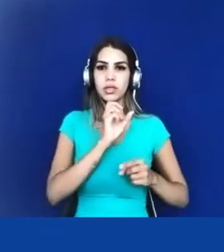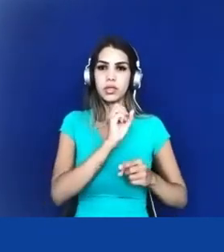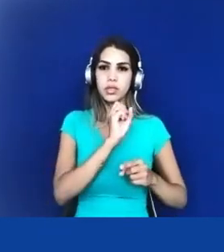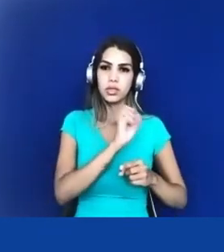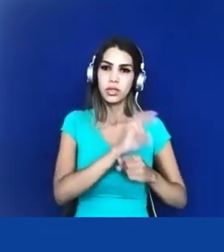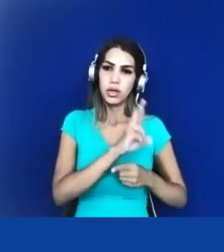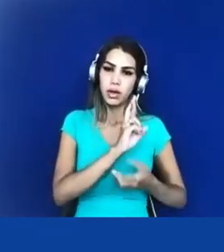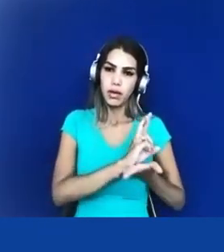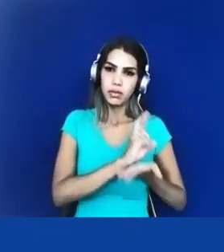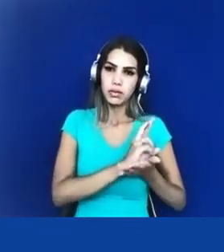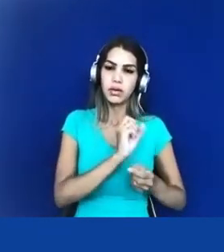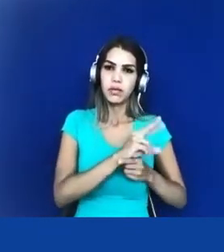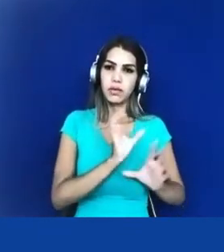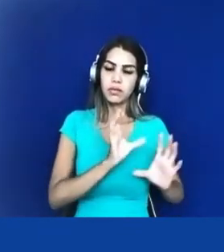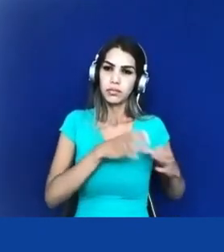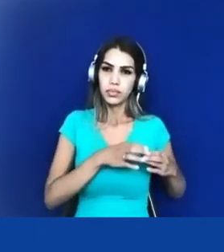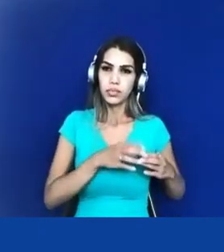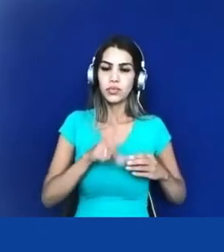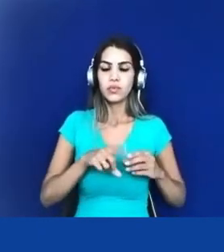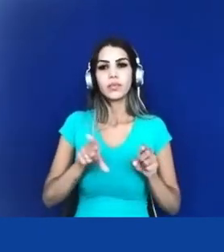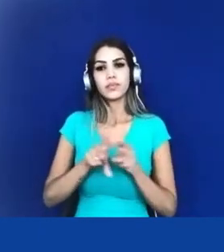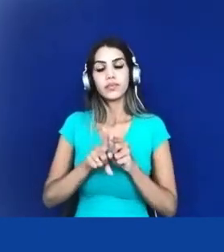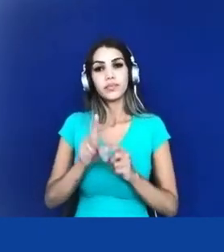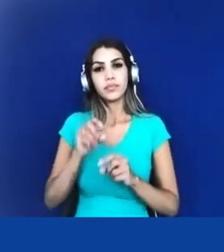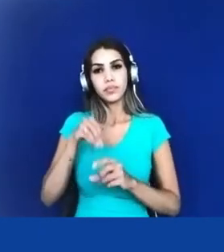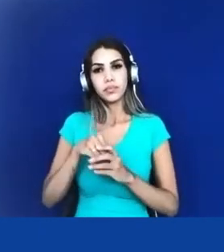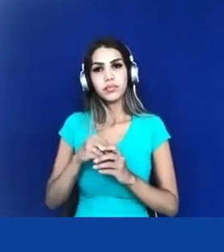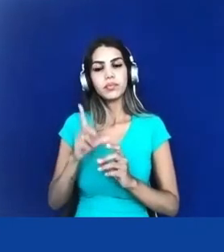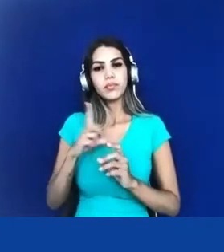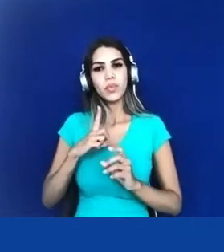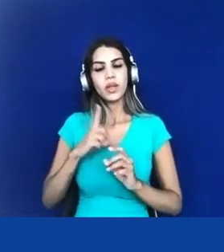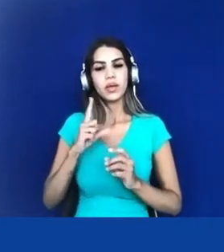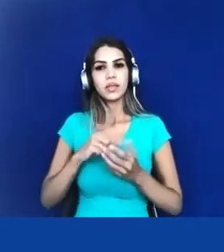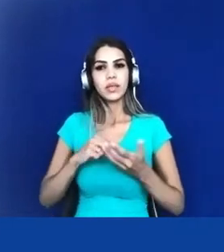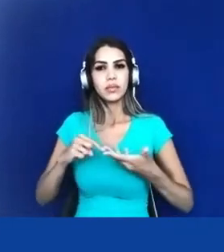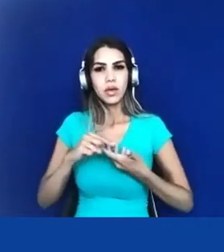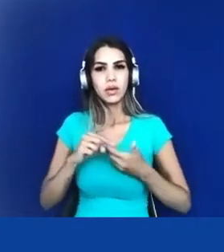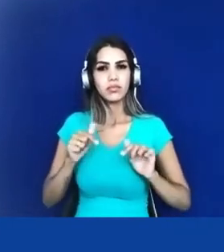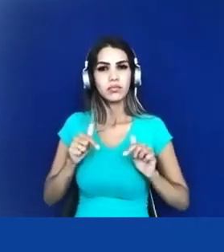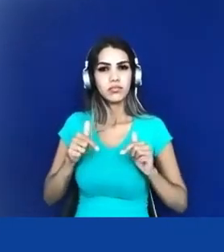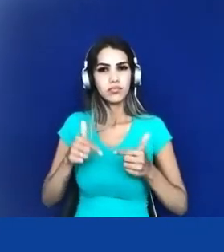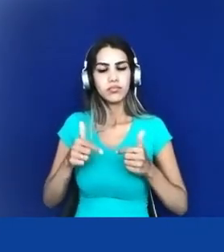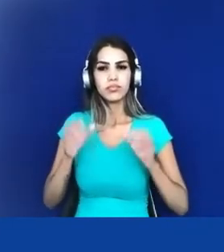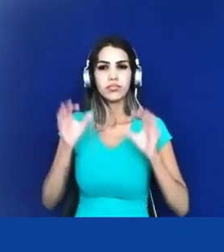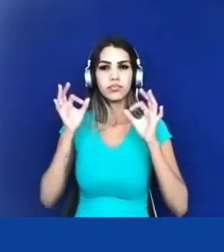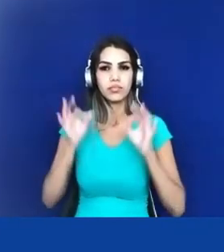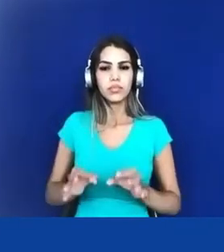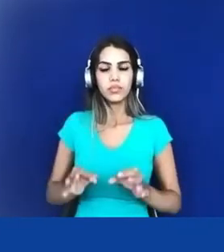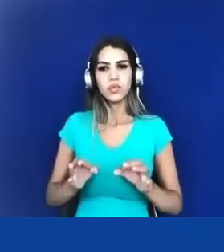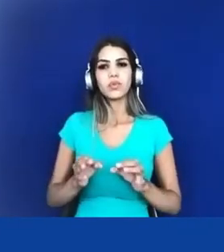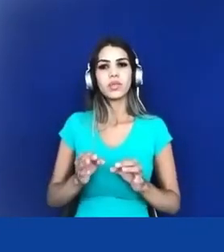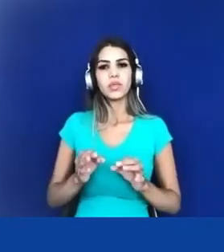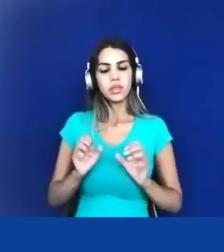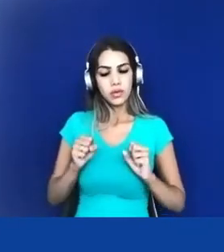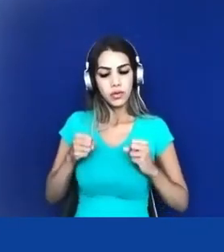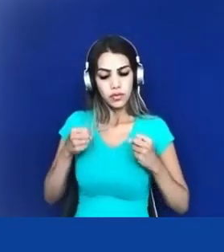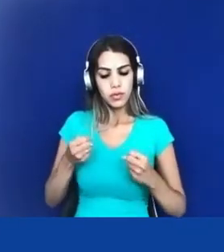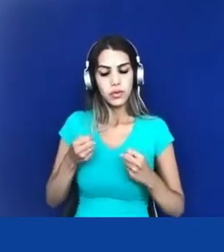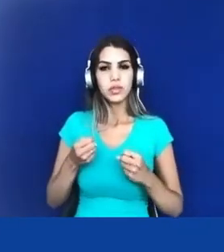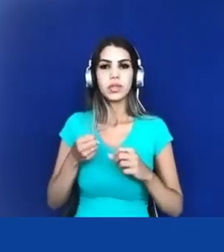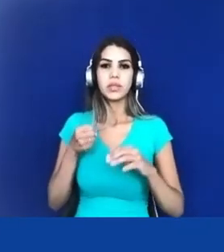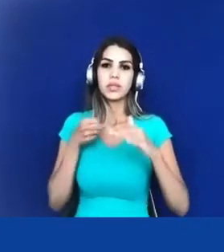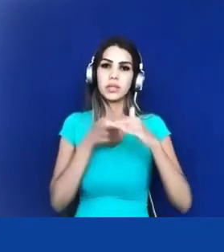universidades né e essas ações afirmativas elas têm aí fortalecido fortalecido o ingresso de estudantes